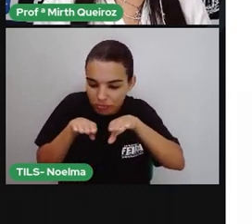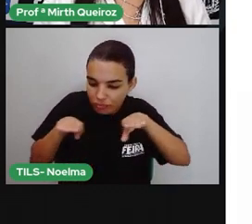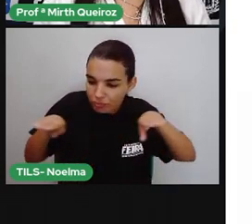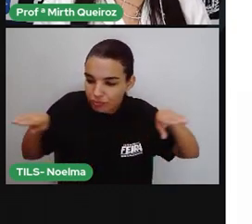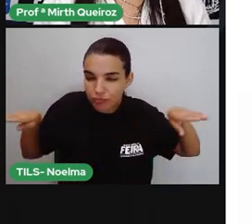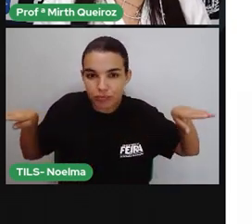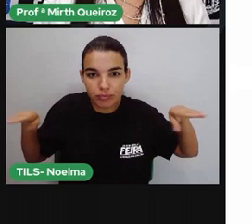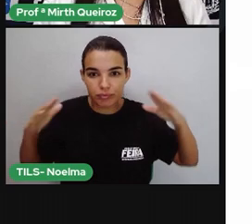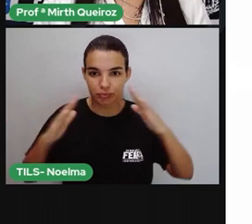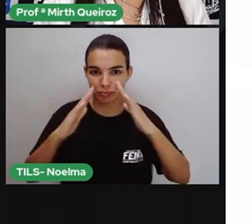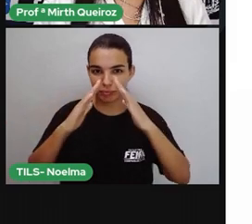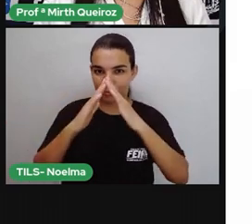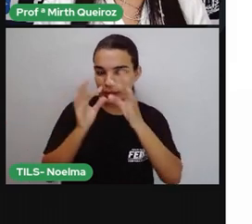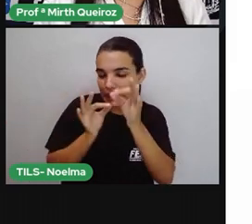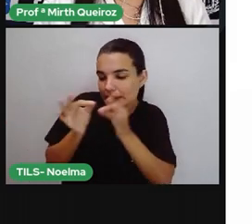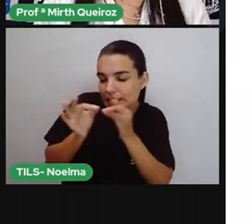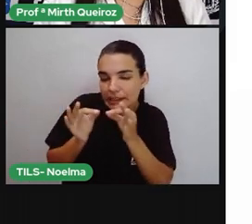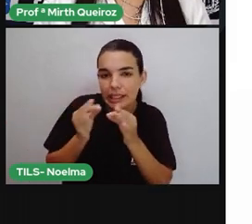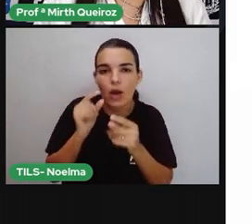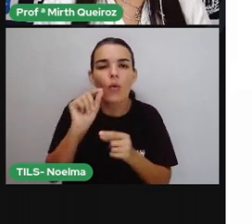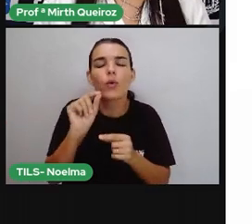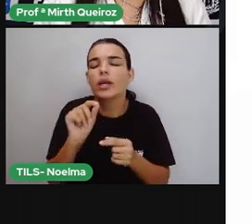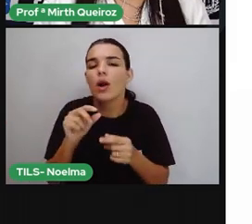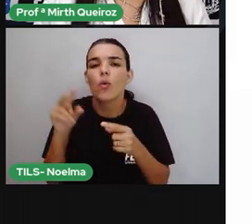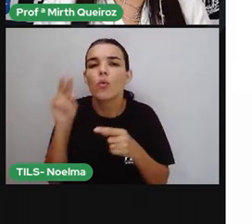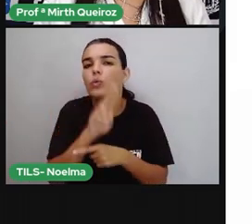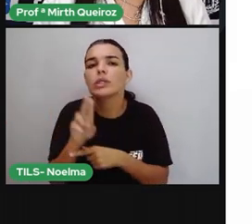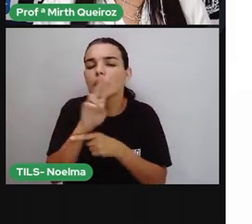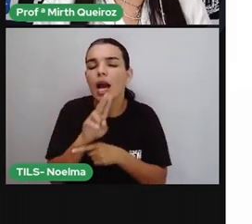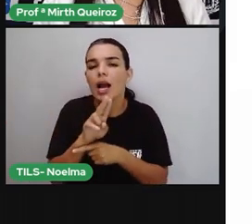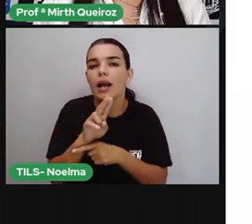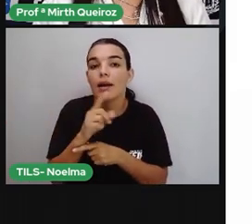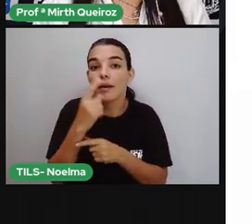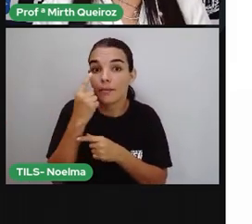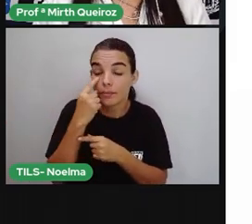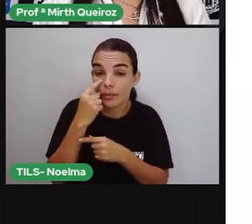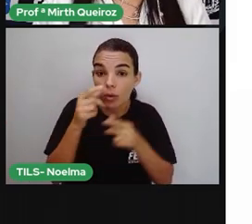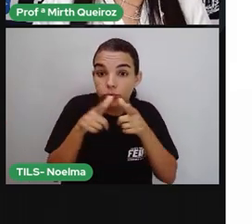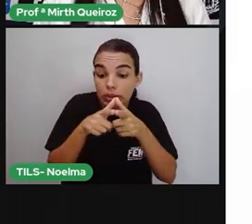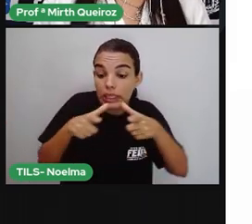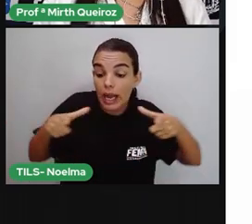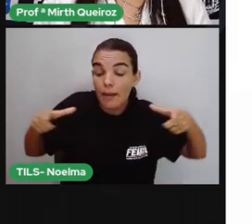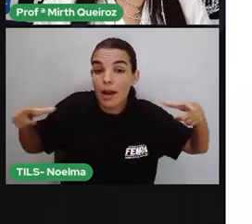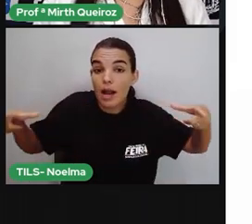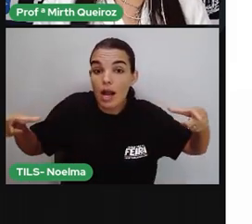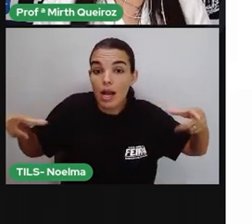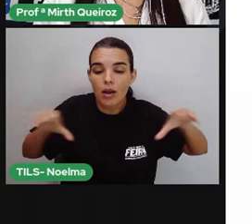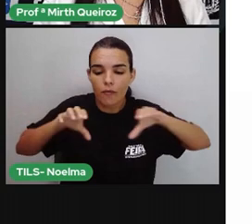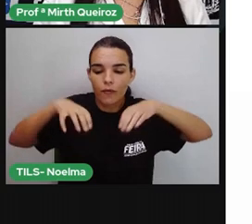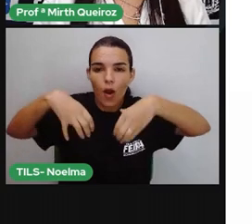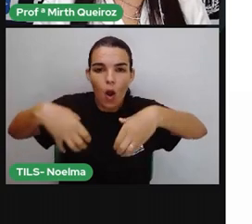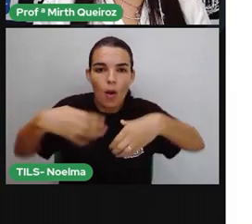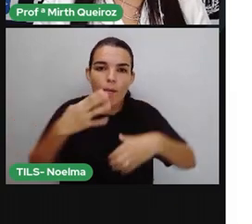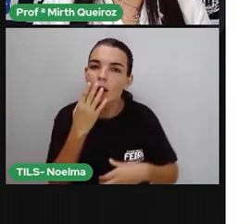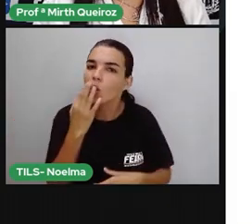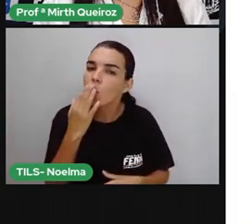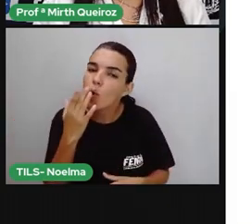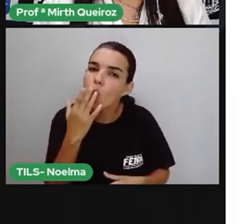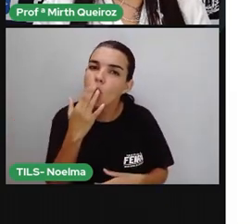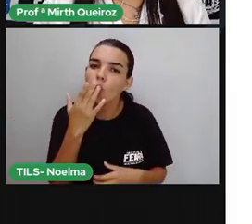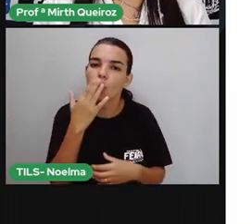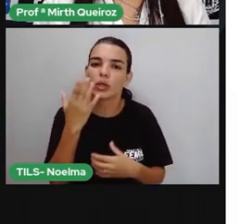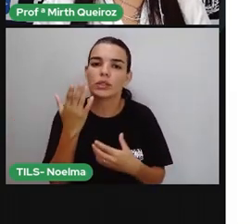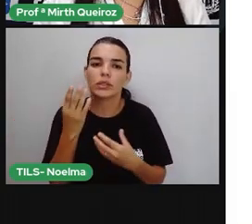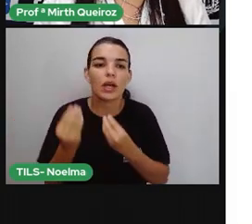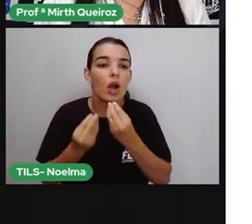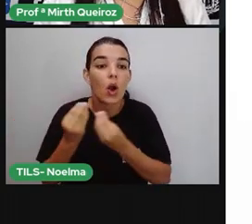você fará cada construção? Que materiais vocês vão usar? Qual o tamanho, a forma e as cores que vocês vão